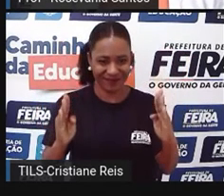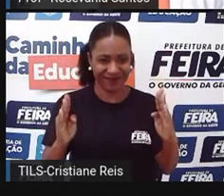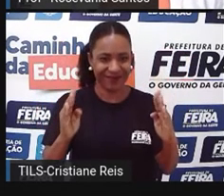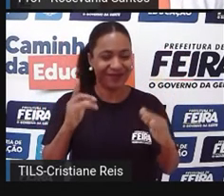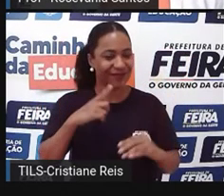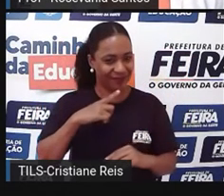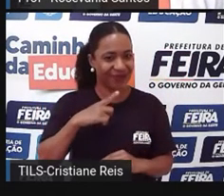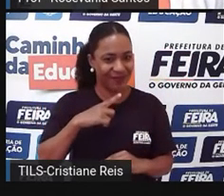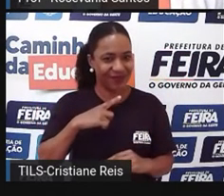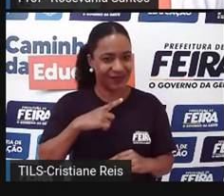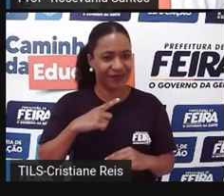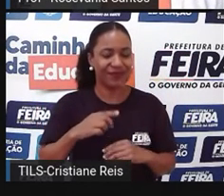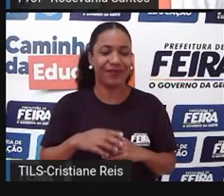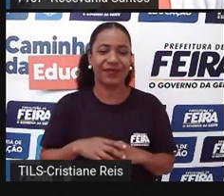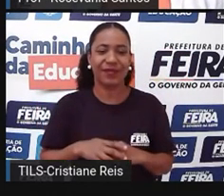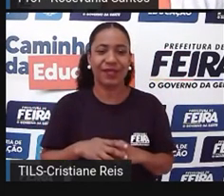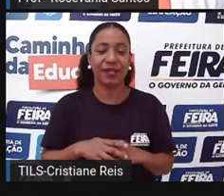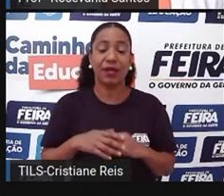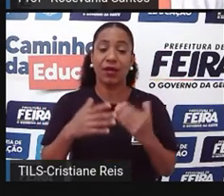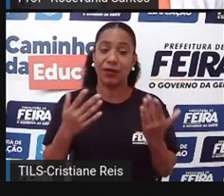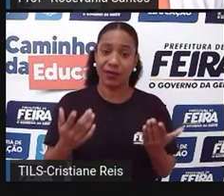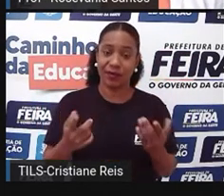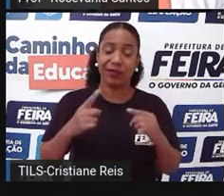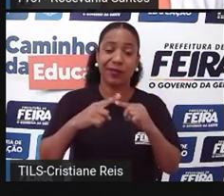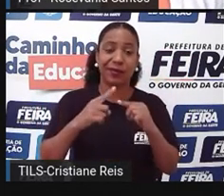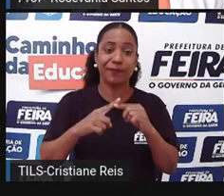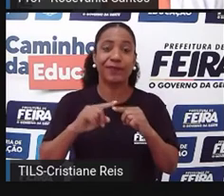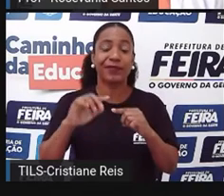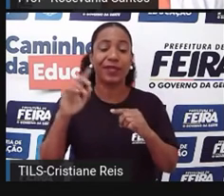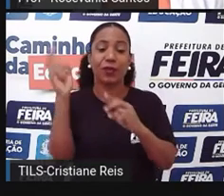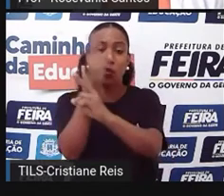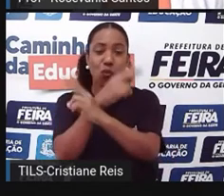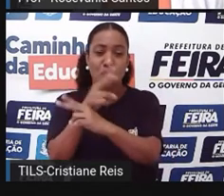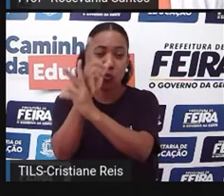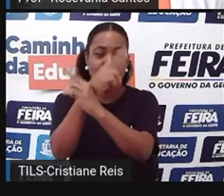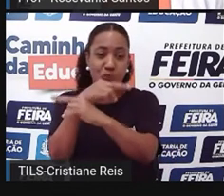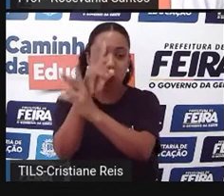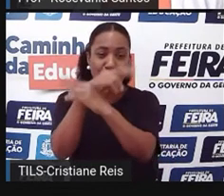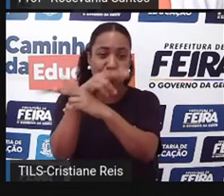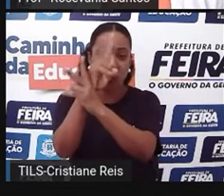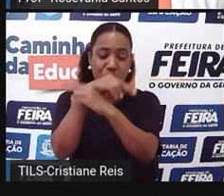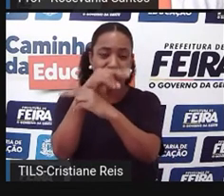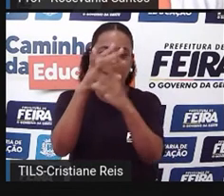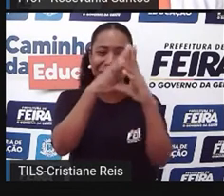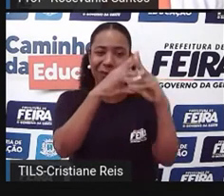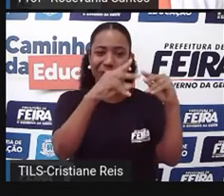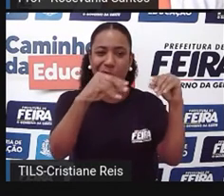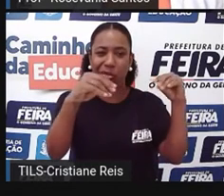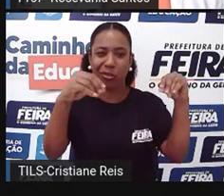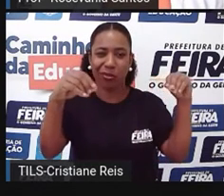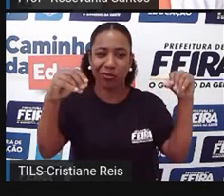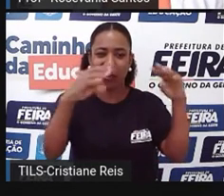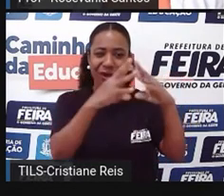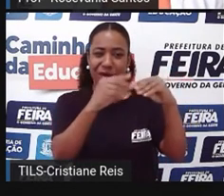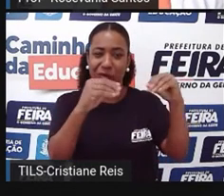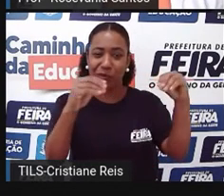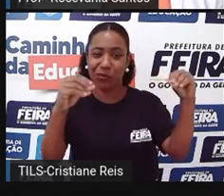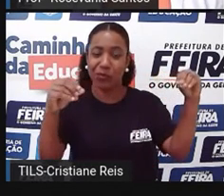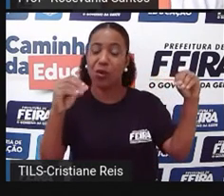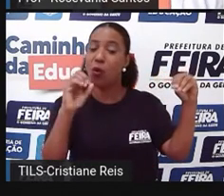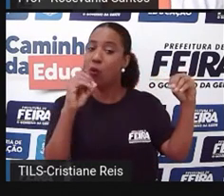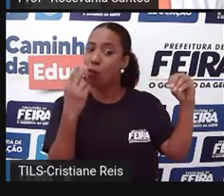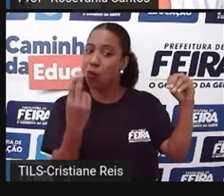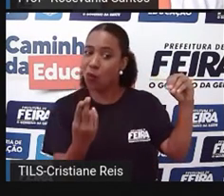dado aí. Geralmente devido à erosão eólica ou pelas águas. São como topos retos,